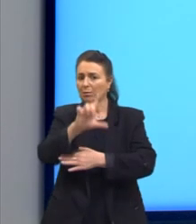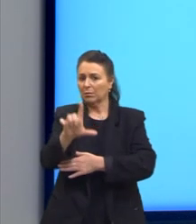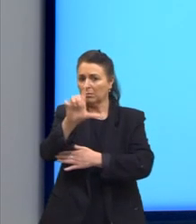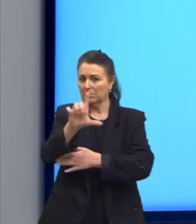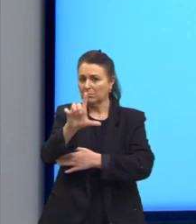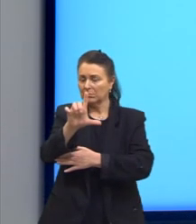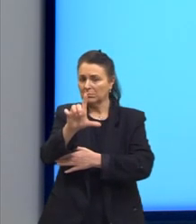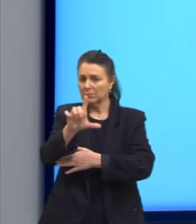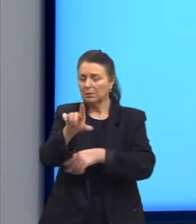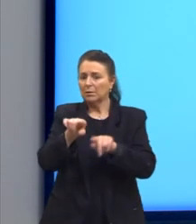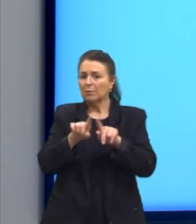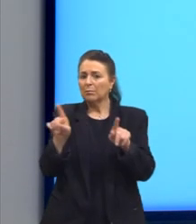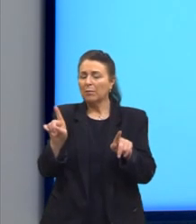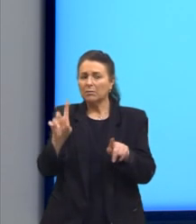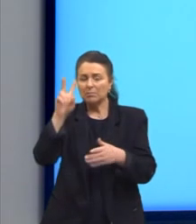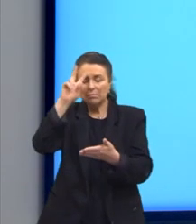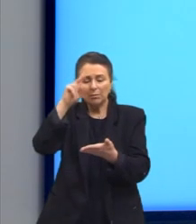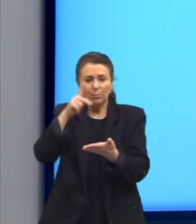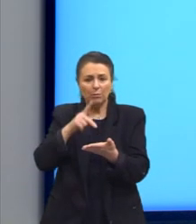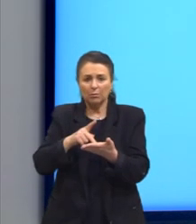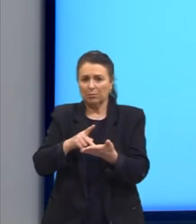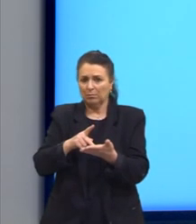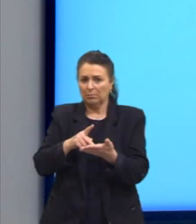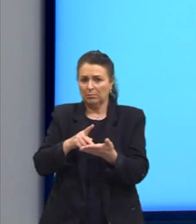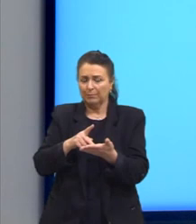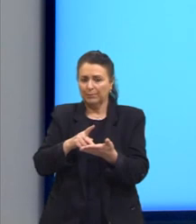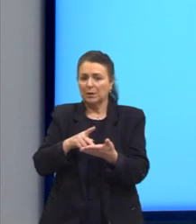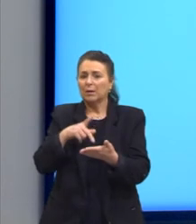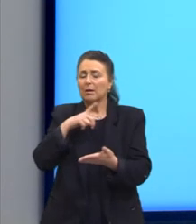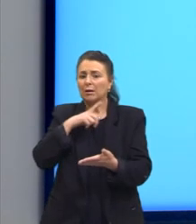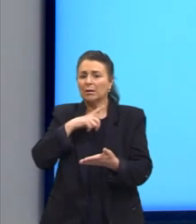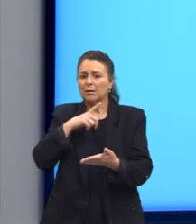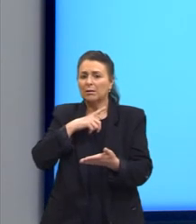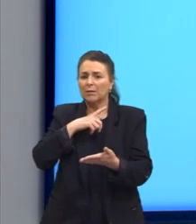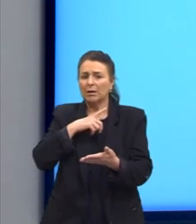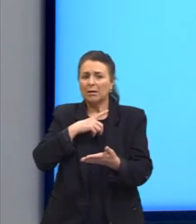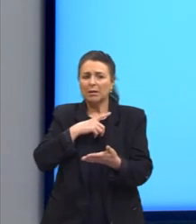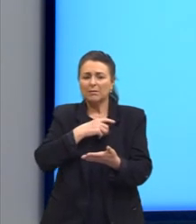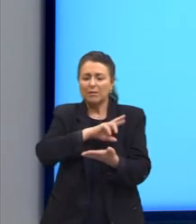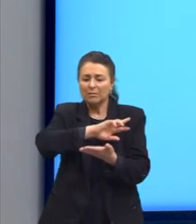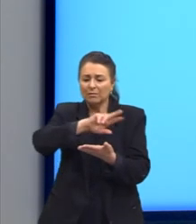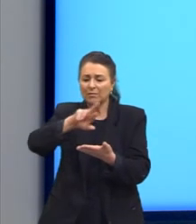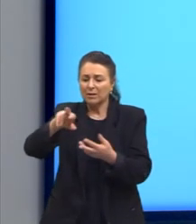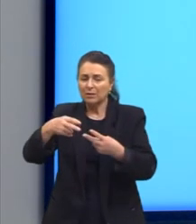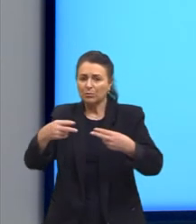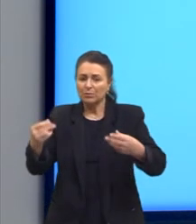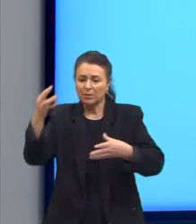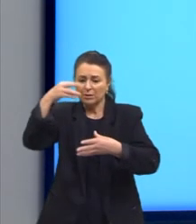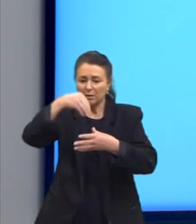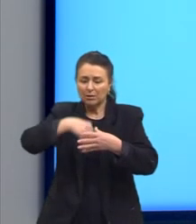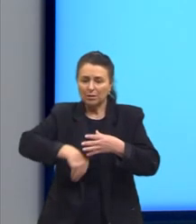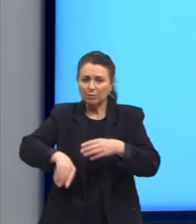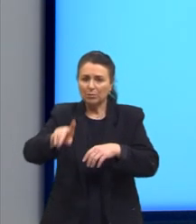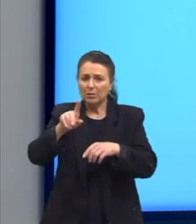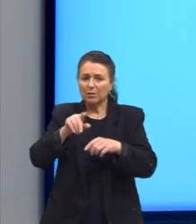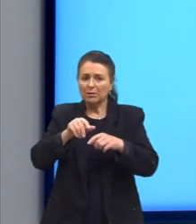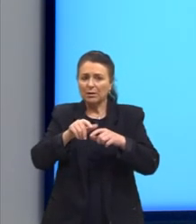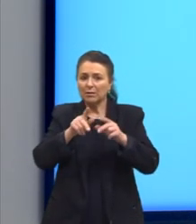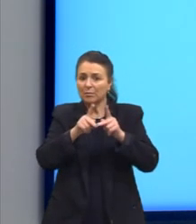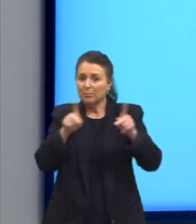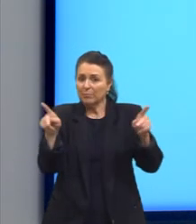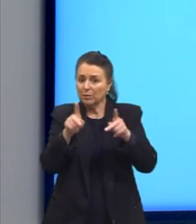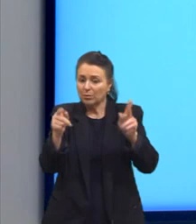Mas não é reconhecida como. Mas nós temos ali essa ecleticidade dentro desse momento para mostrar, né?